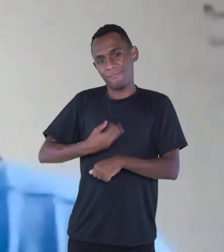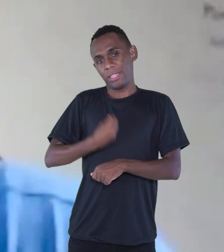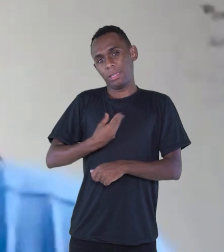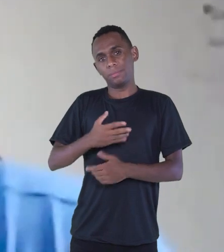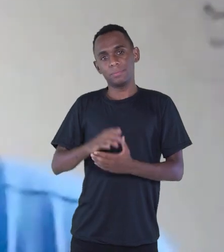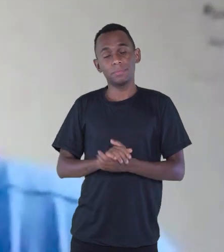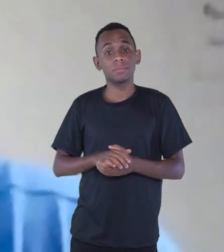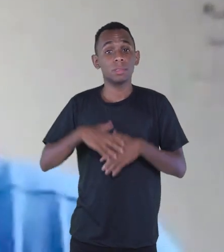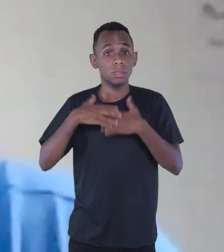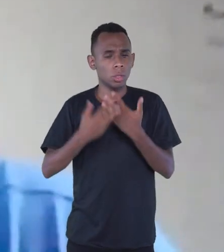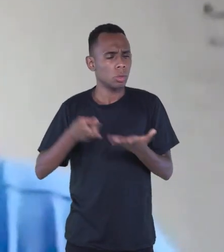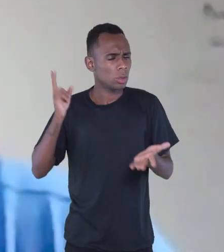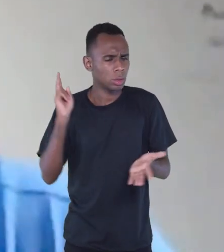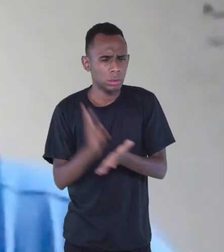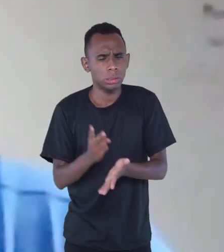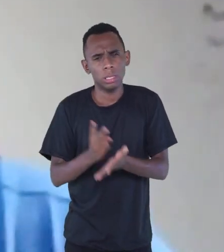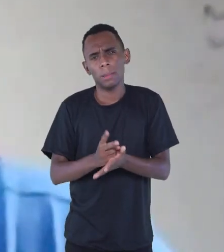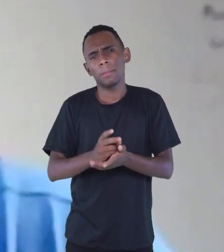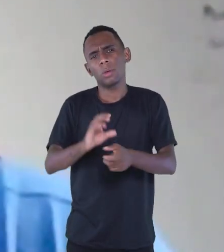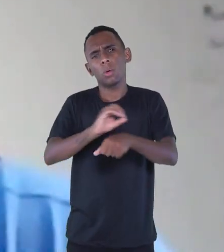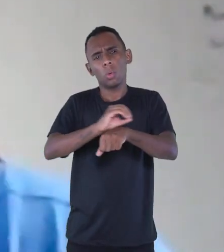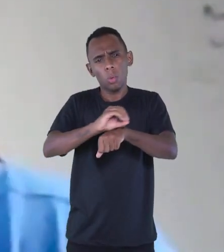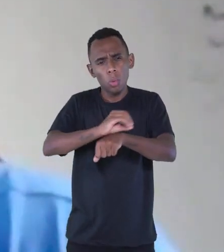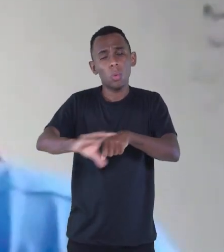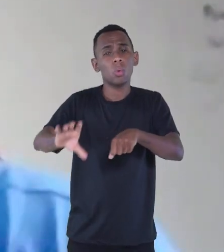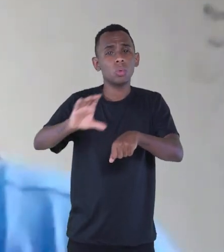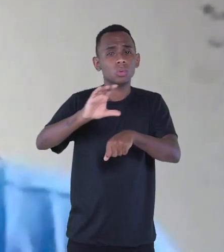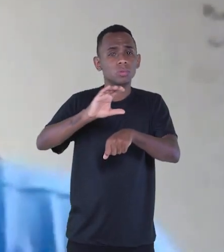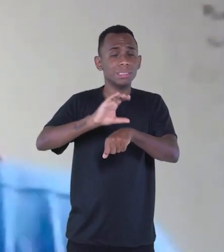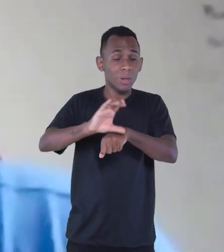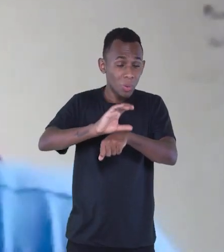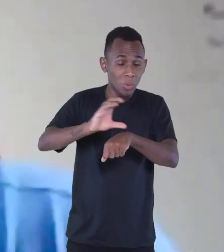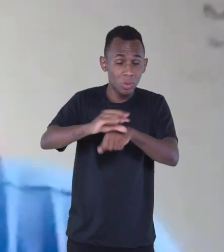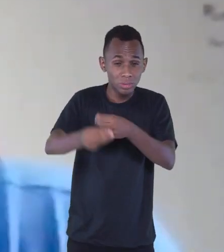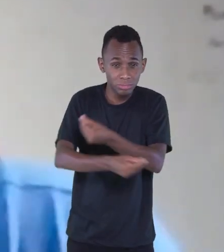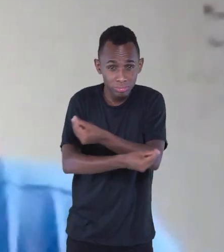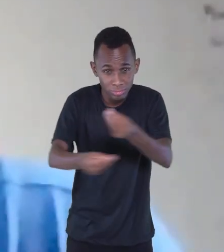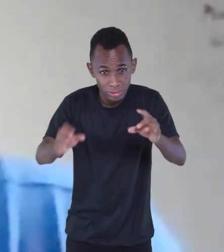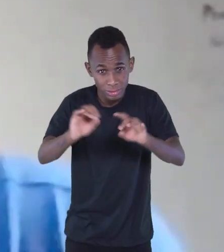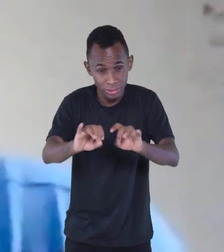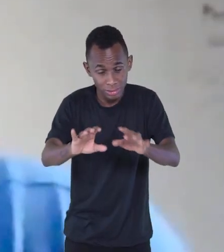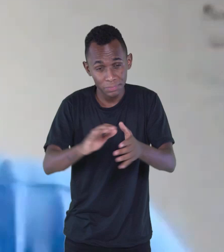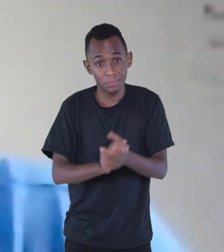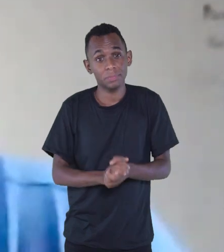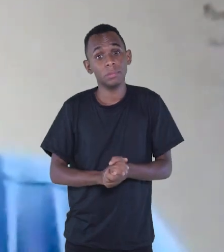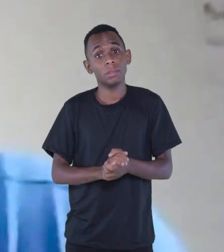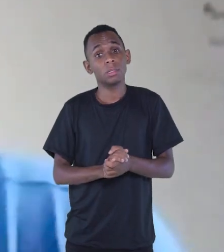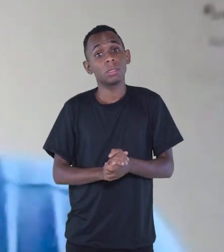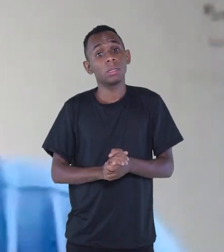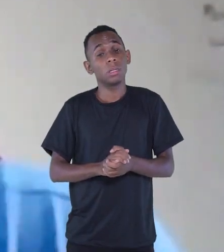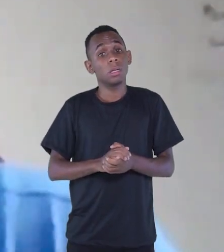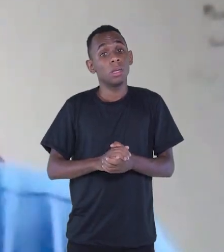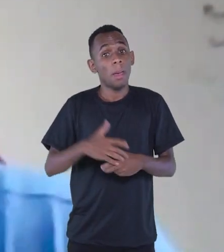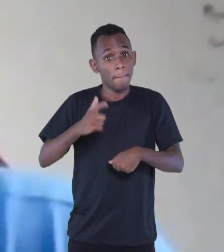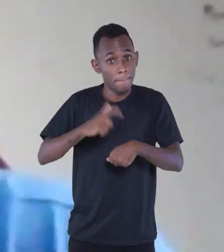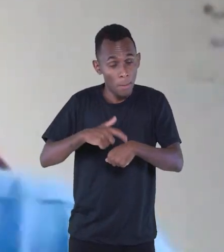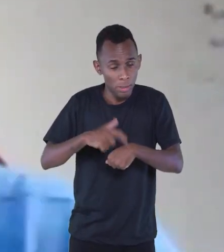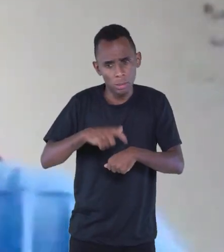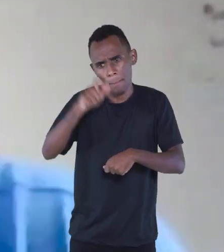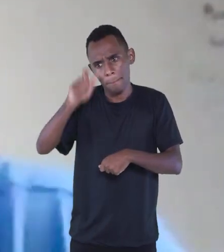quando as pessoas me pedem para dar uma oficina, um curso, eu falo assim, olha, quando uma pessoa te conta um filme